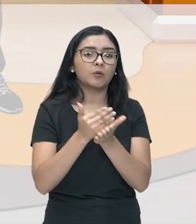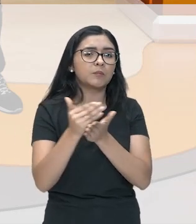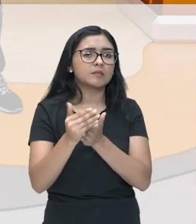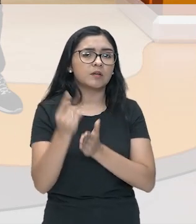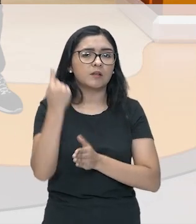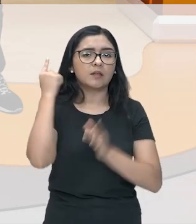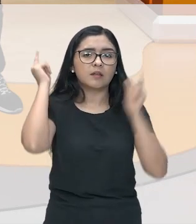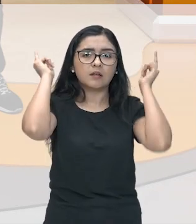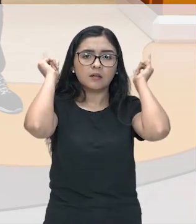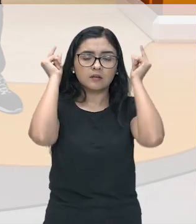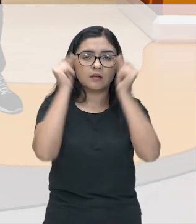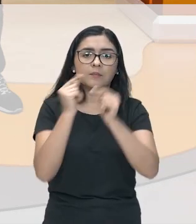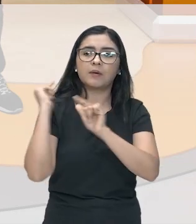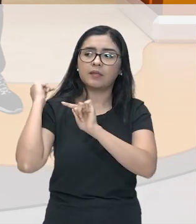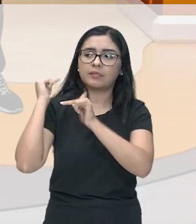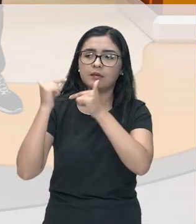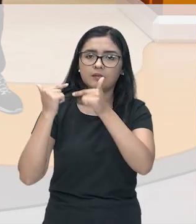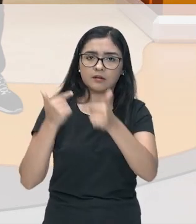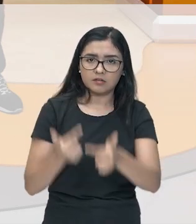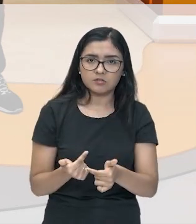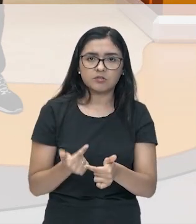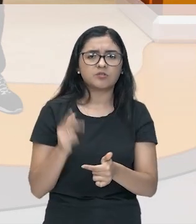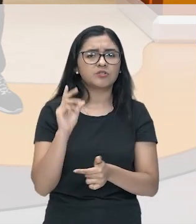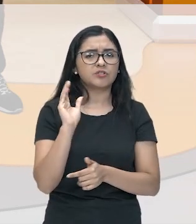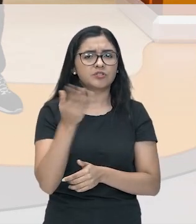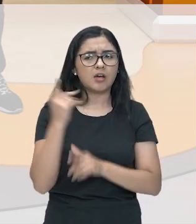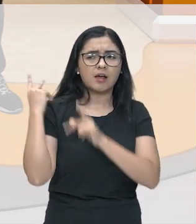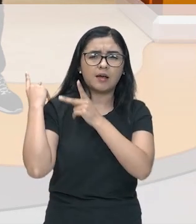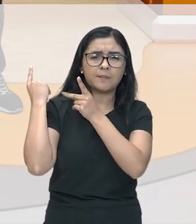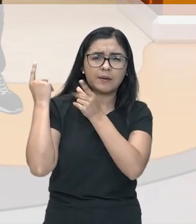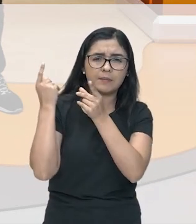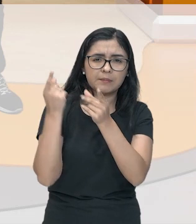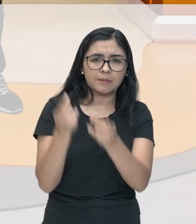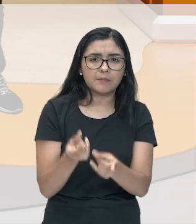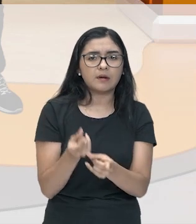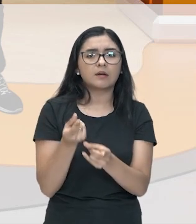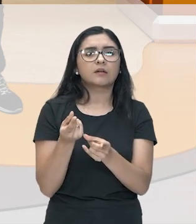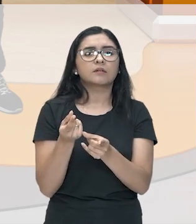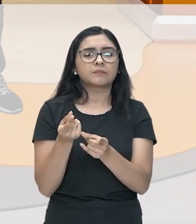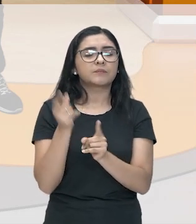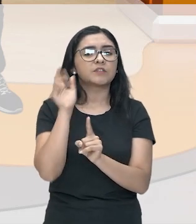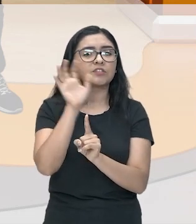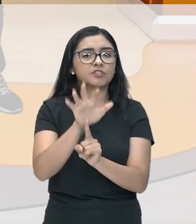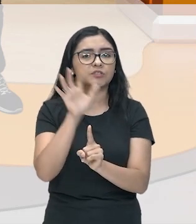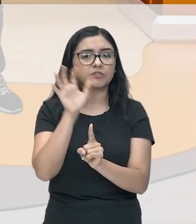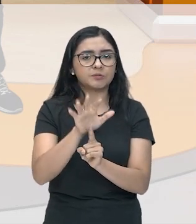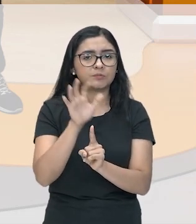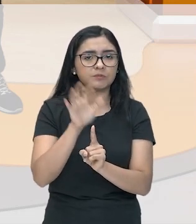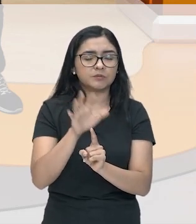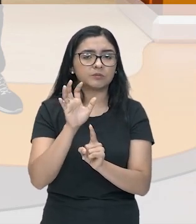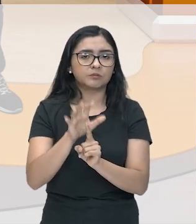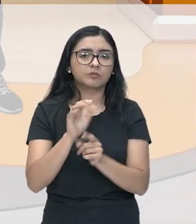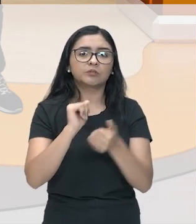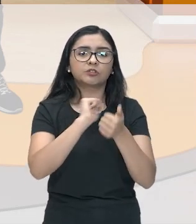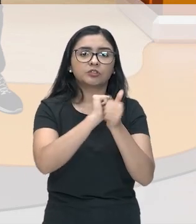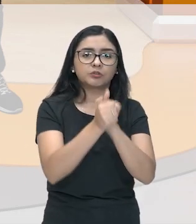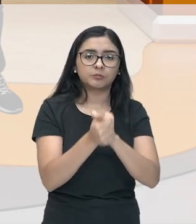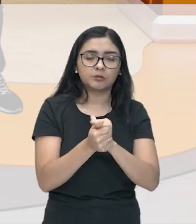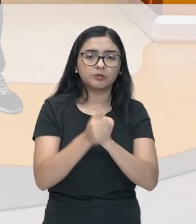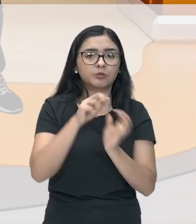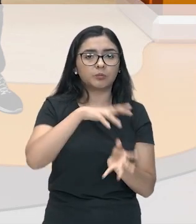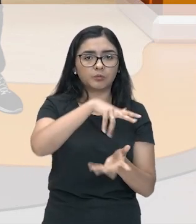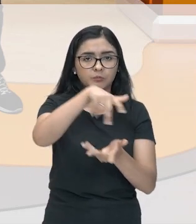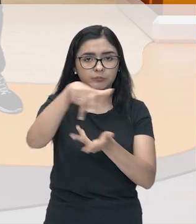e são uma tradição que dura muito tempo, inspirando, inspirando aí o espírito esportivo em todo o mundo.